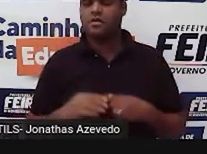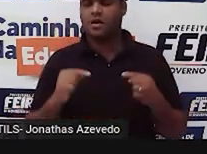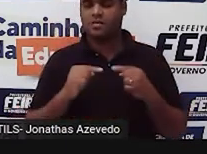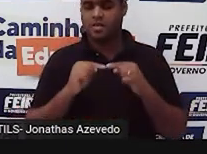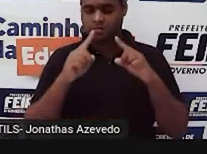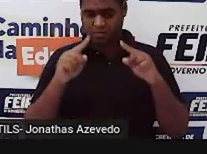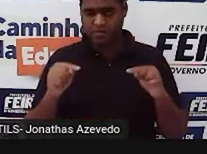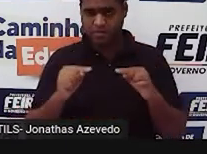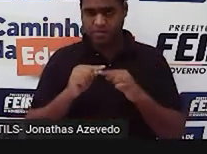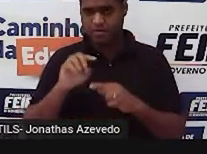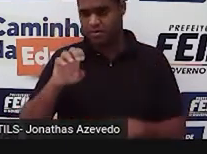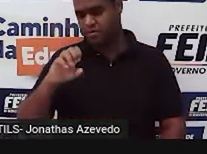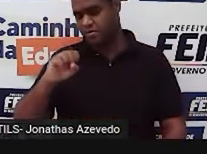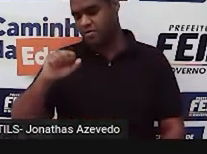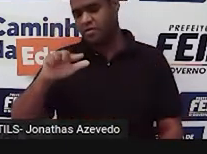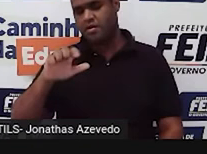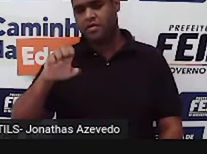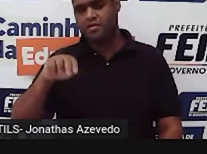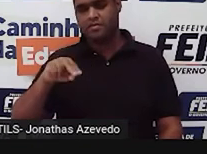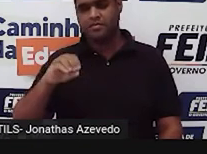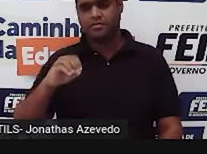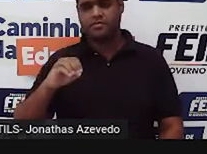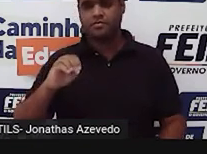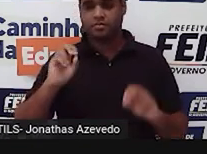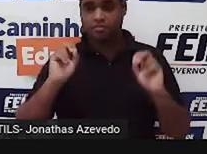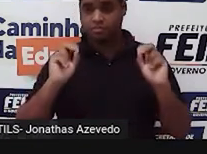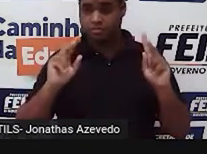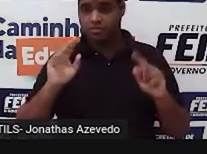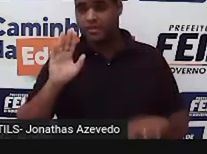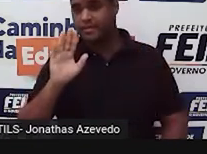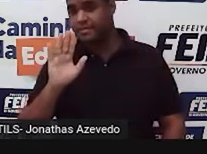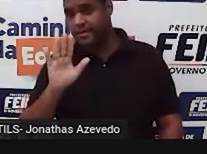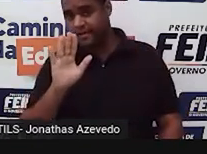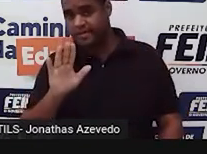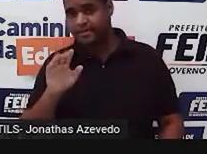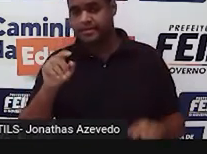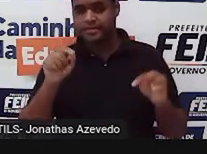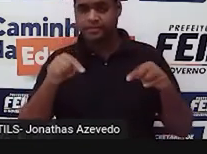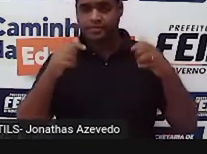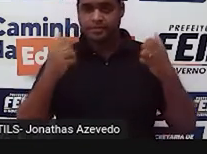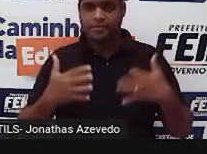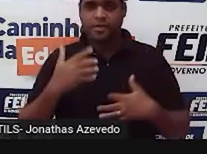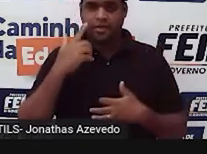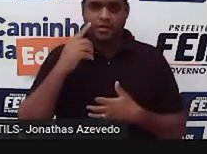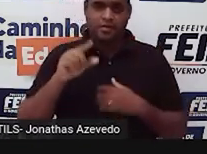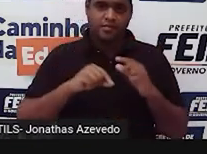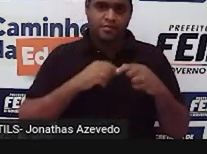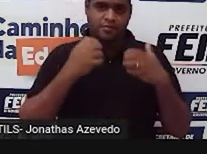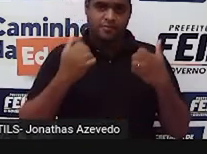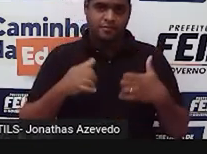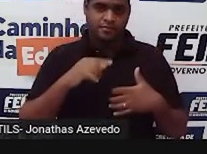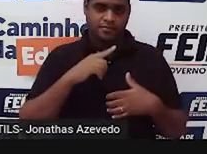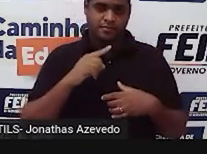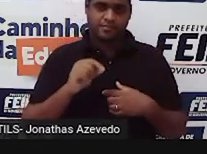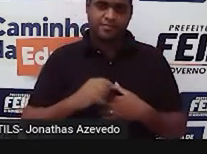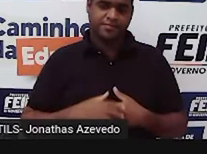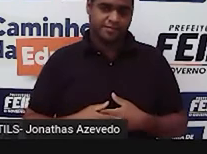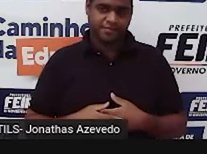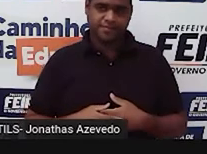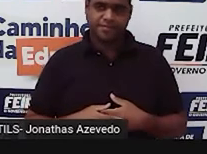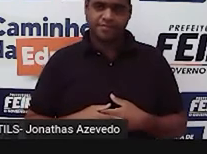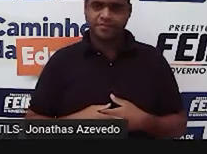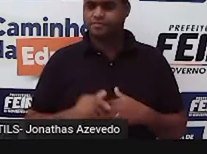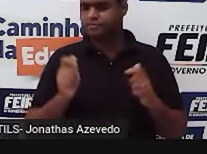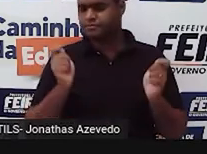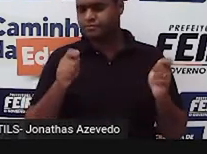triângulo escaleno, tá bom? Mas, aqui é que vem o detalhe, né? Por que que deu